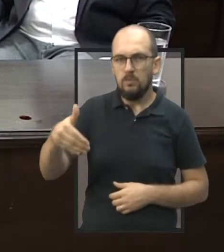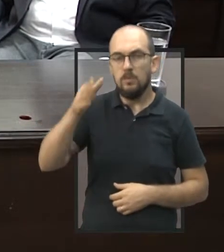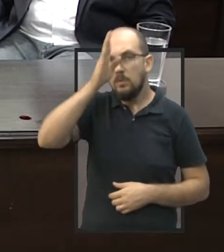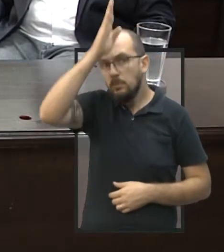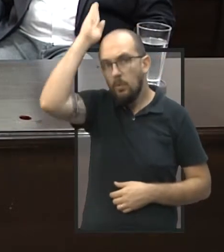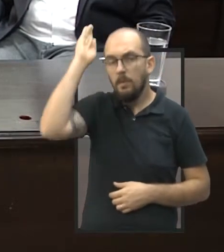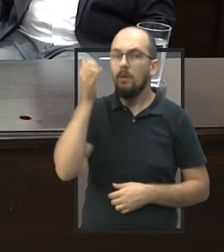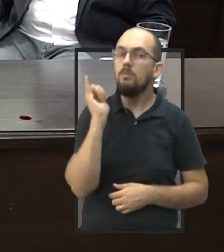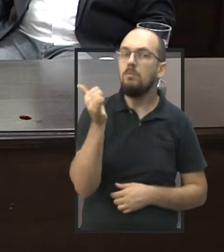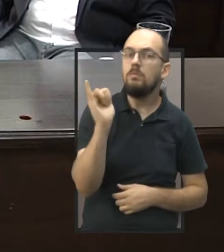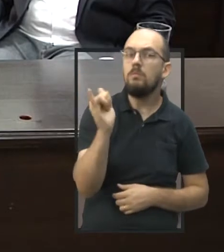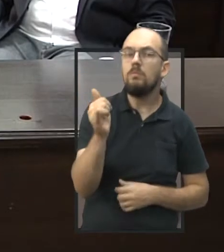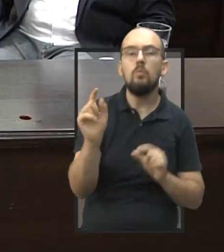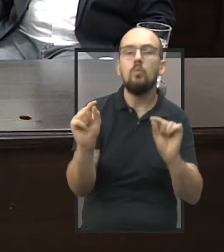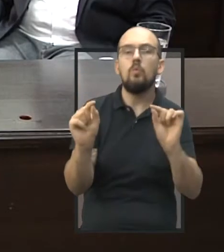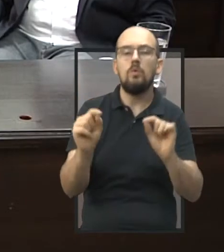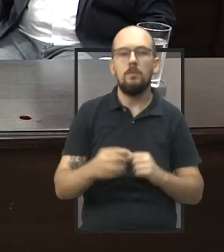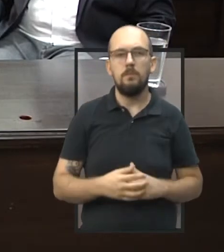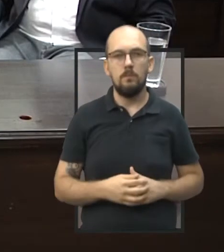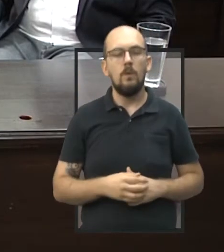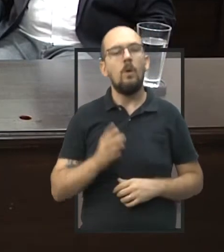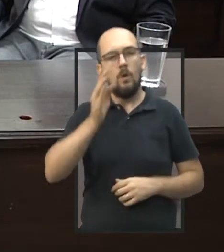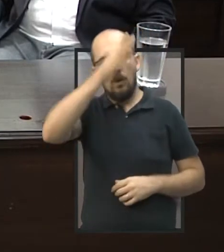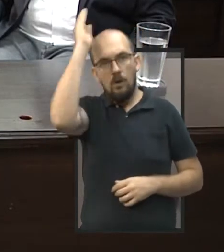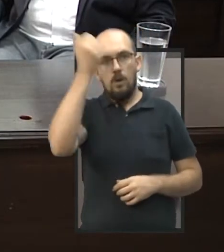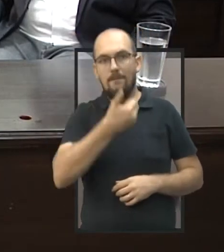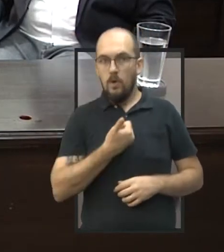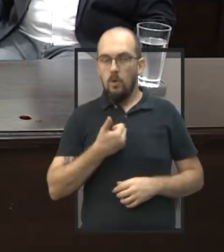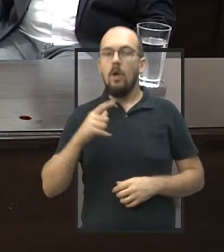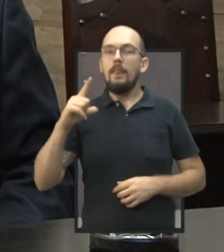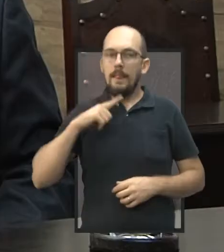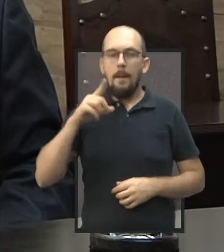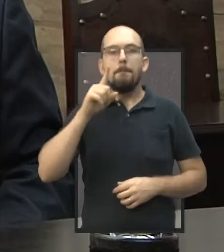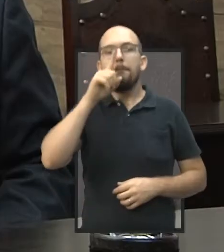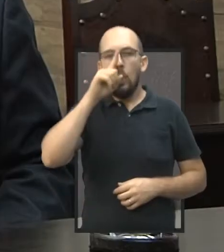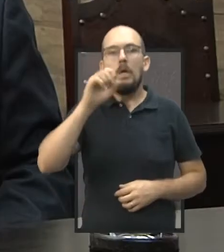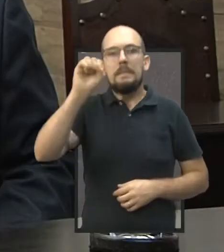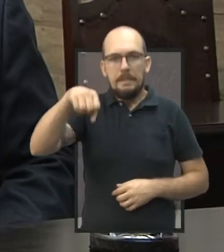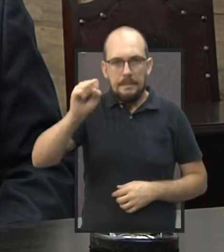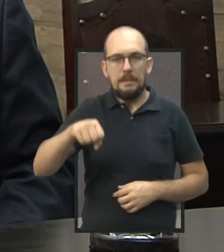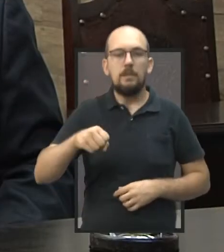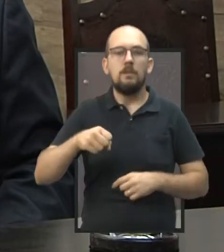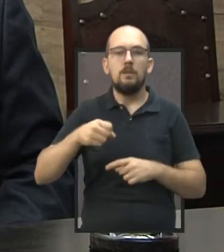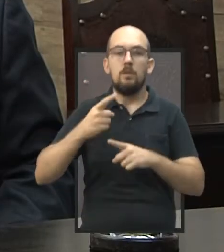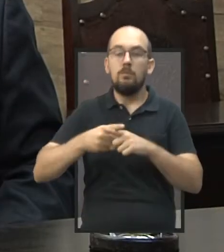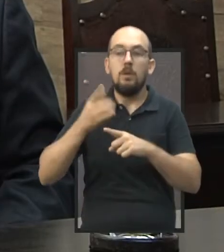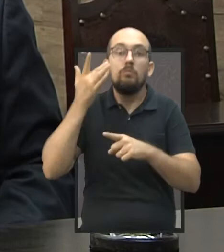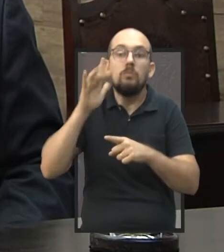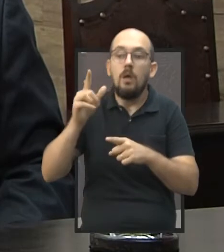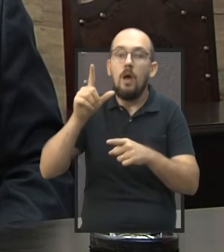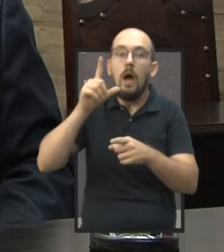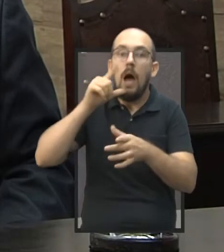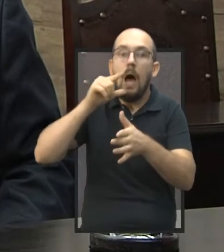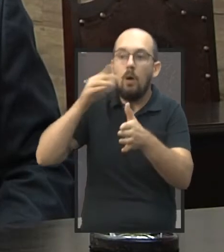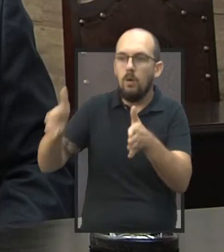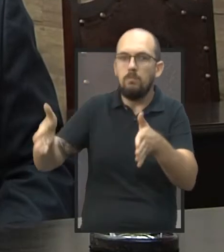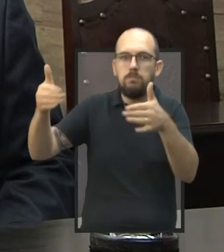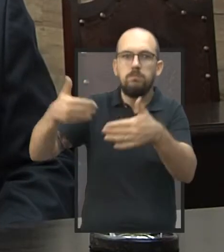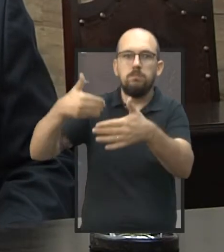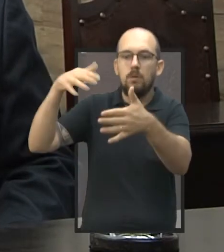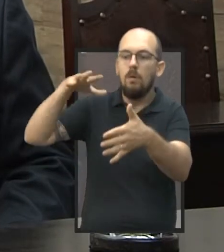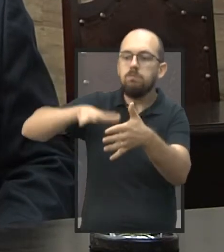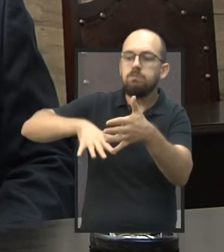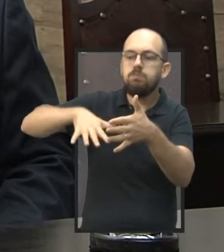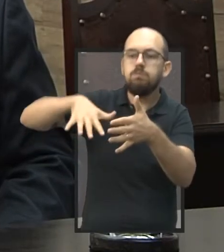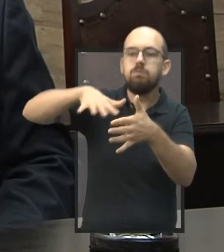pessoal do Corpo de Bombeiros chegou a dizer para você? Eles falaram que há o risco, porque a gente não sabe a quantidade de água que chega